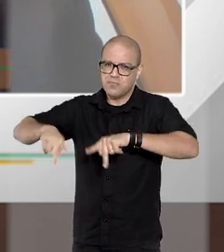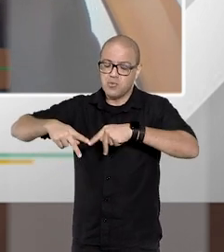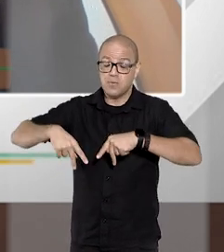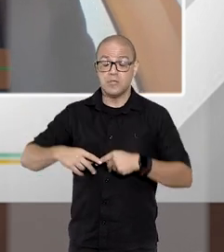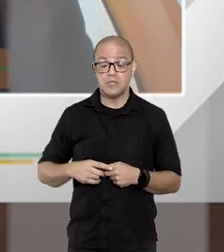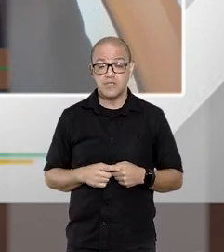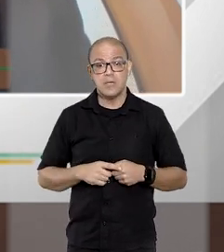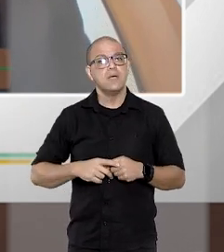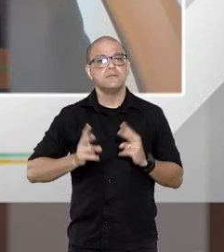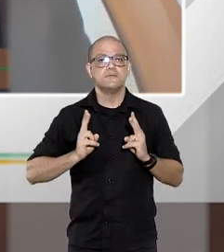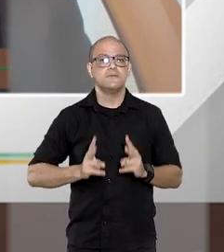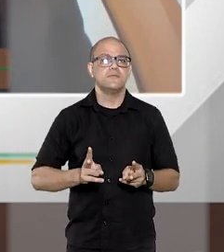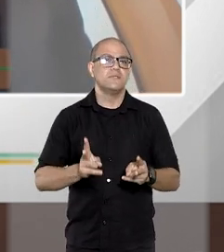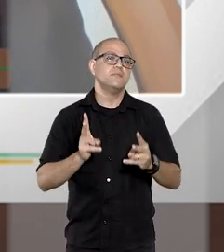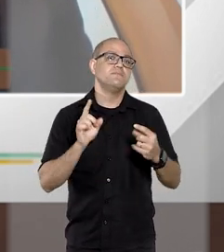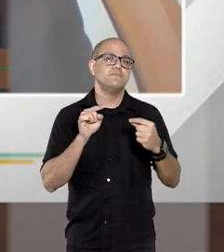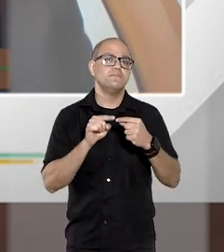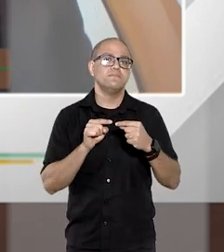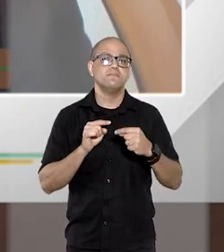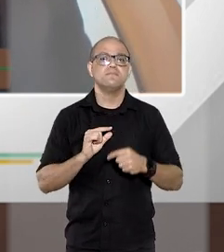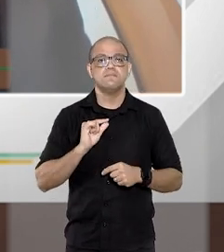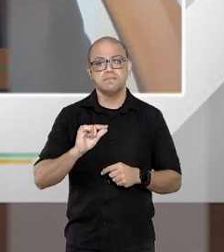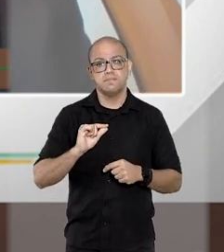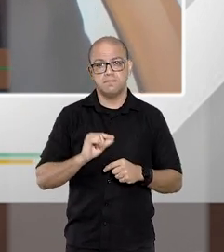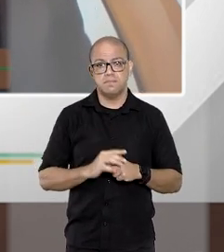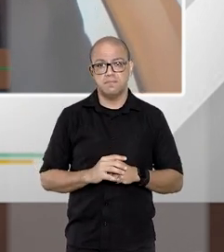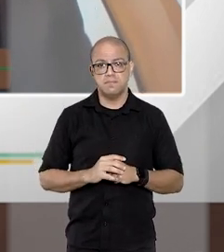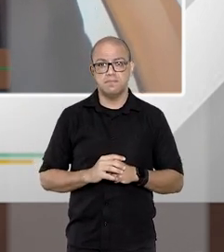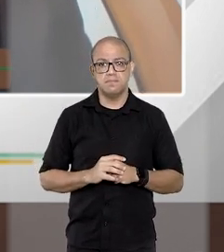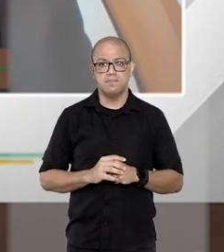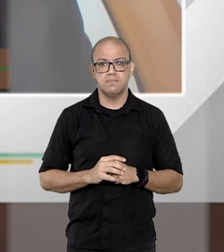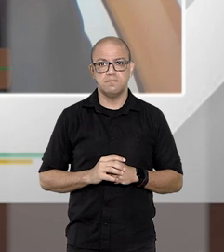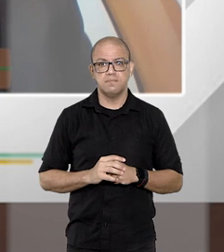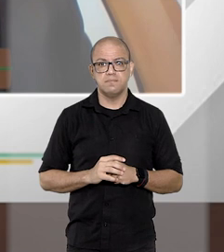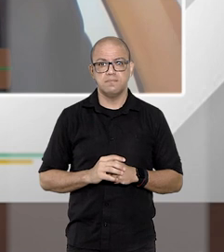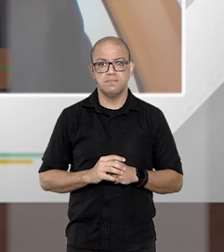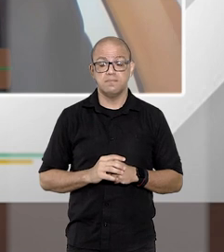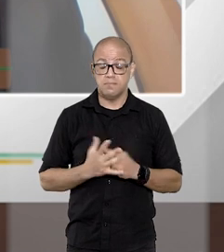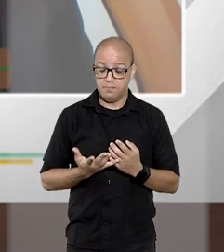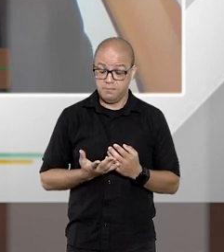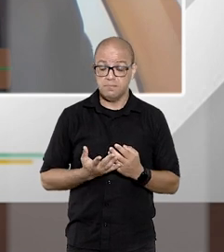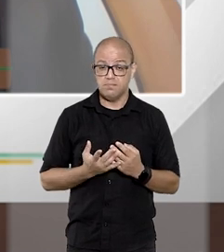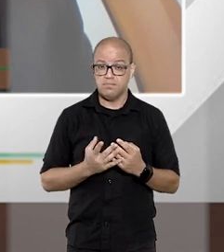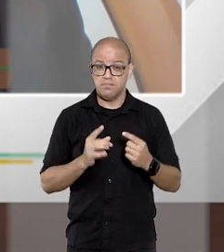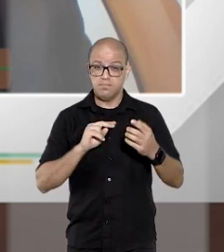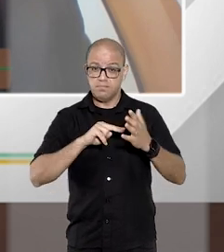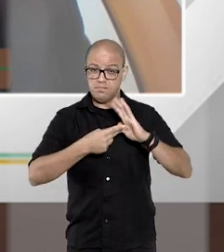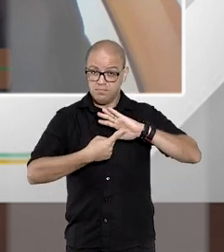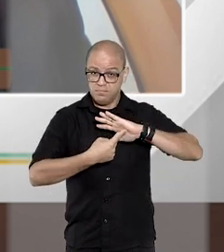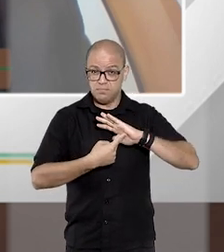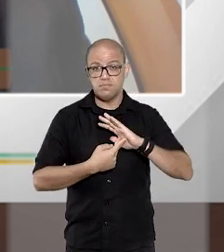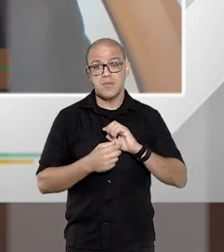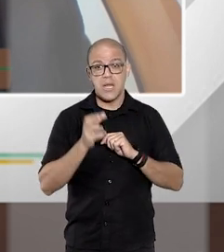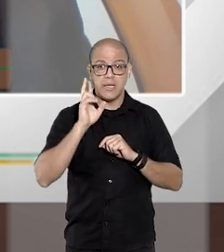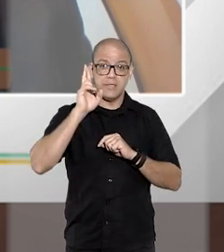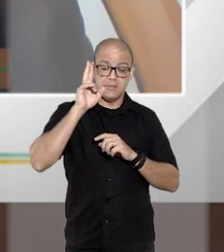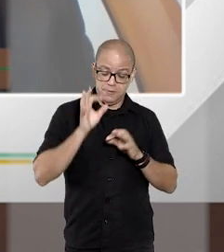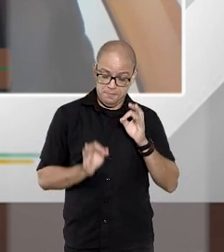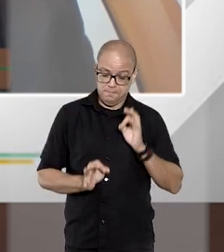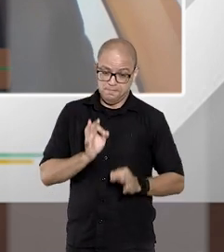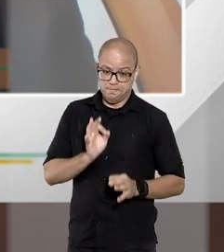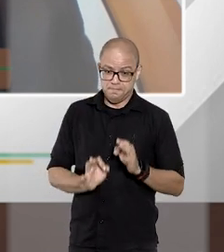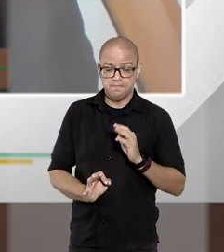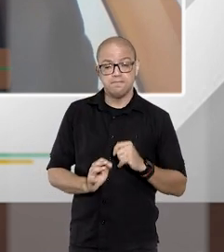sempre o fator predominante de definição de competência de